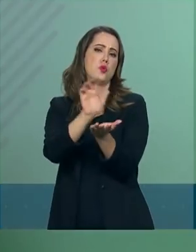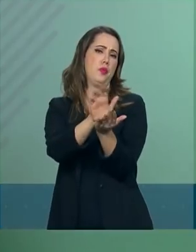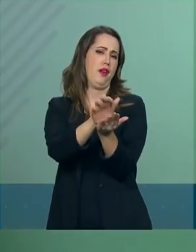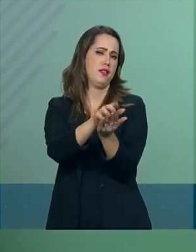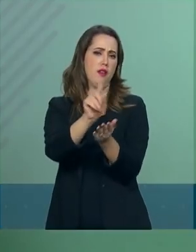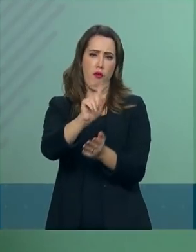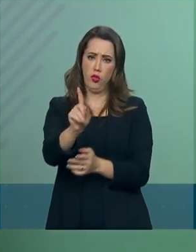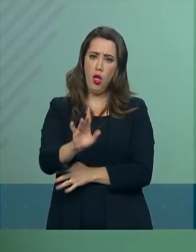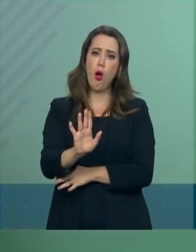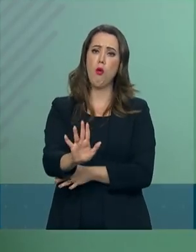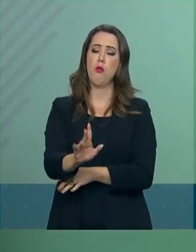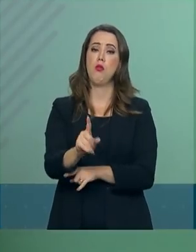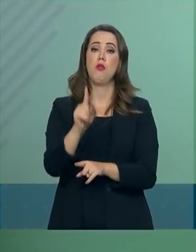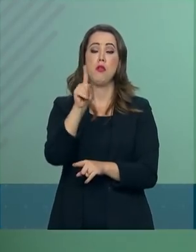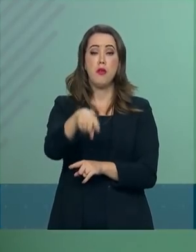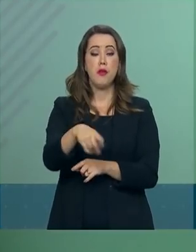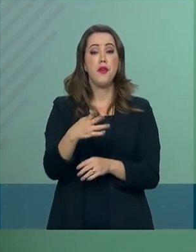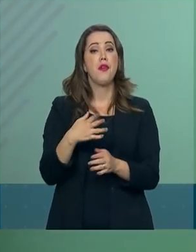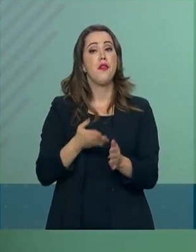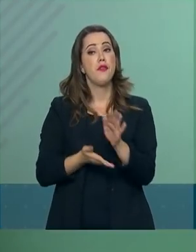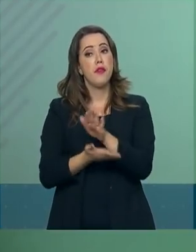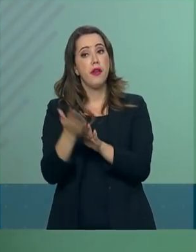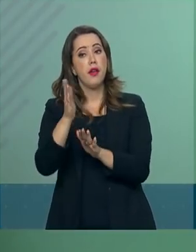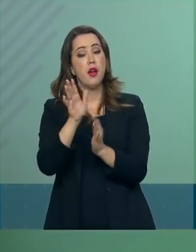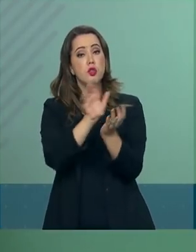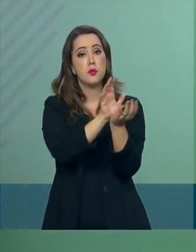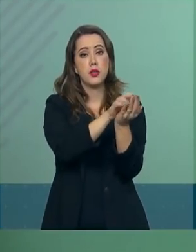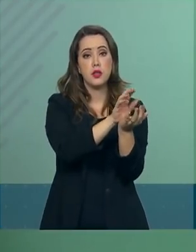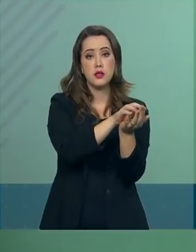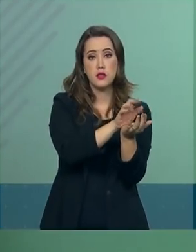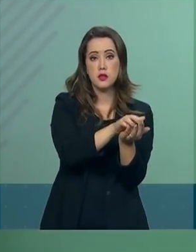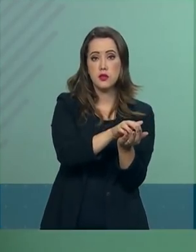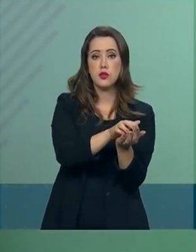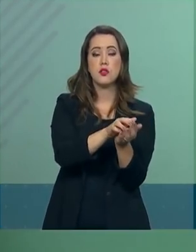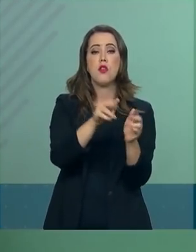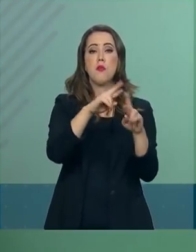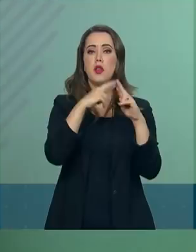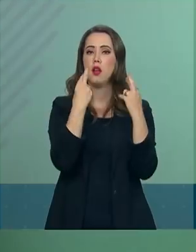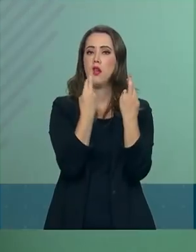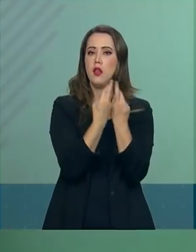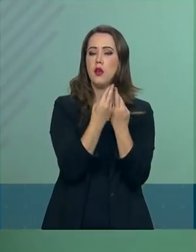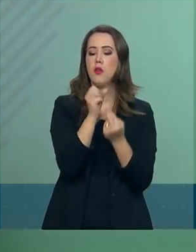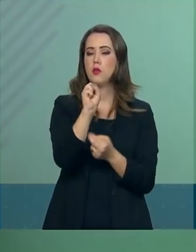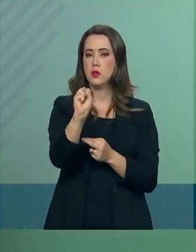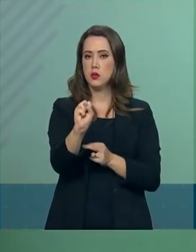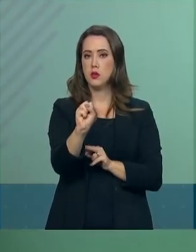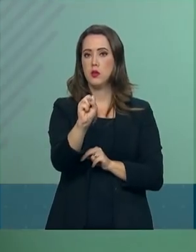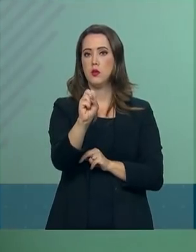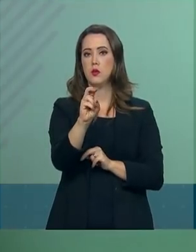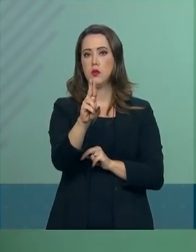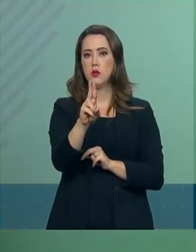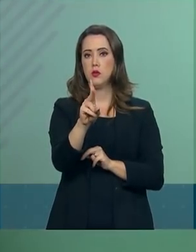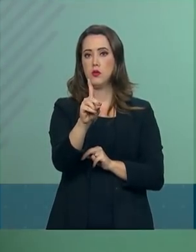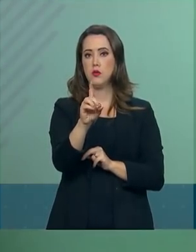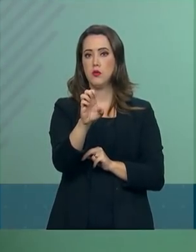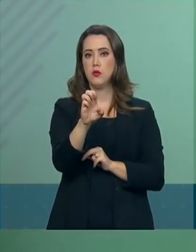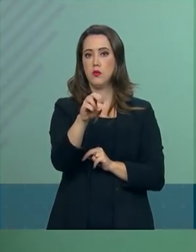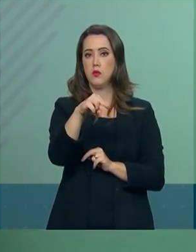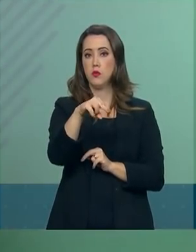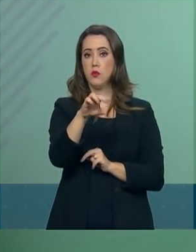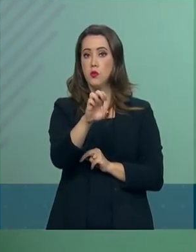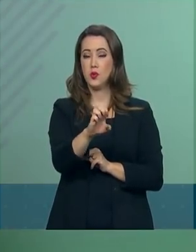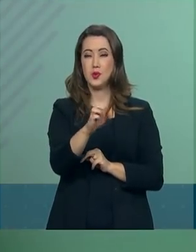deliberar e conduzir o Conselho Deliberativo da Sudene, órgão tão importante para a região que até